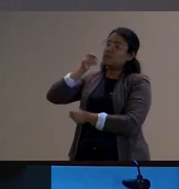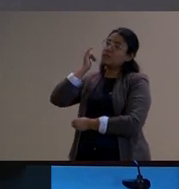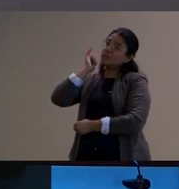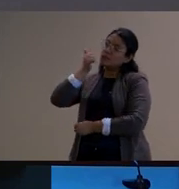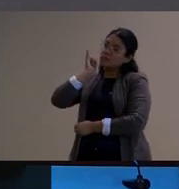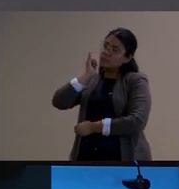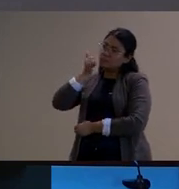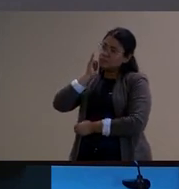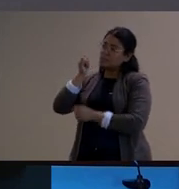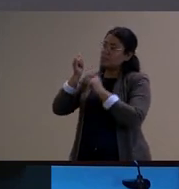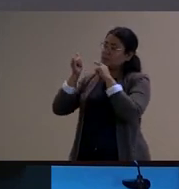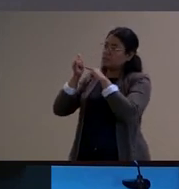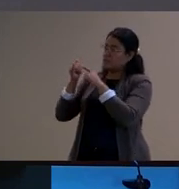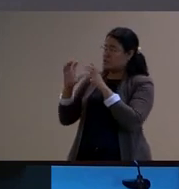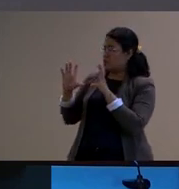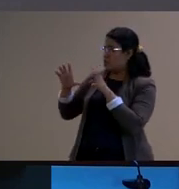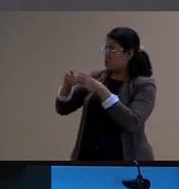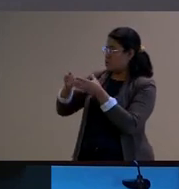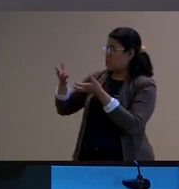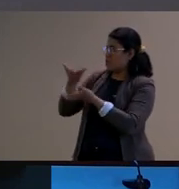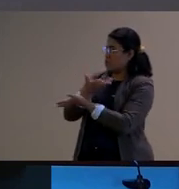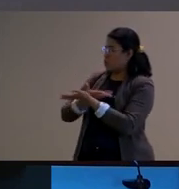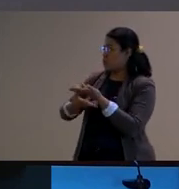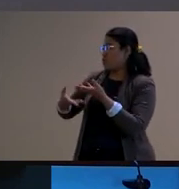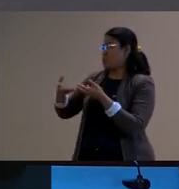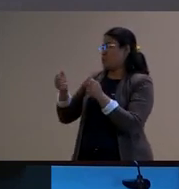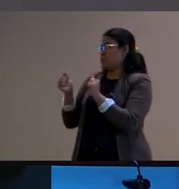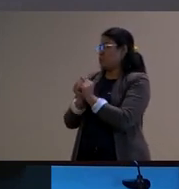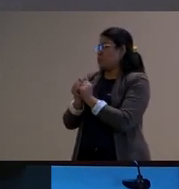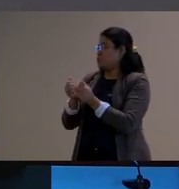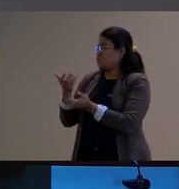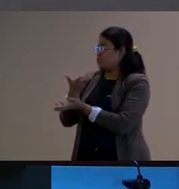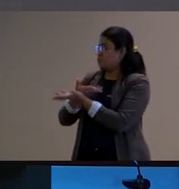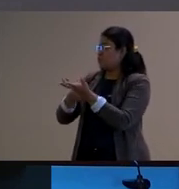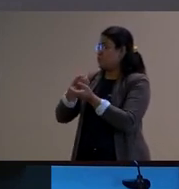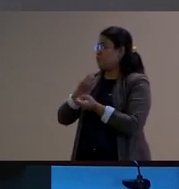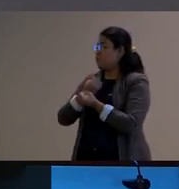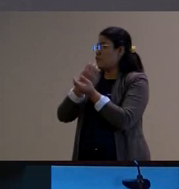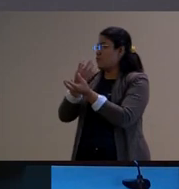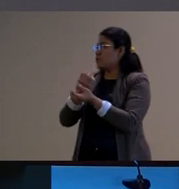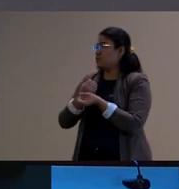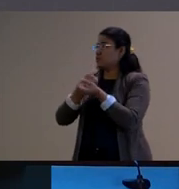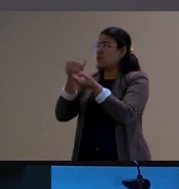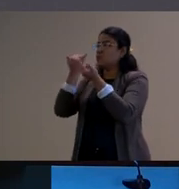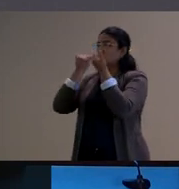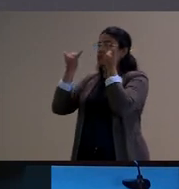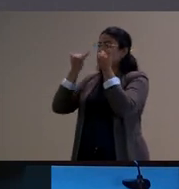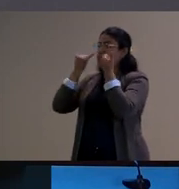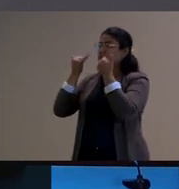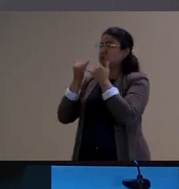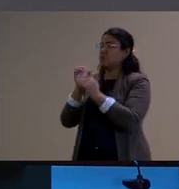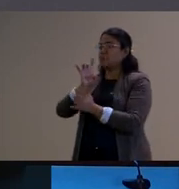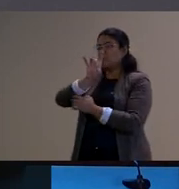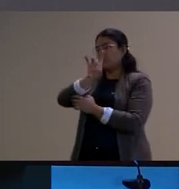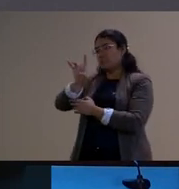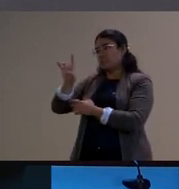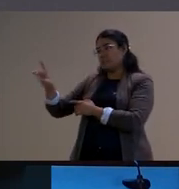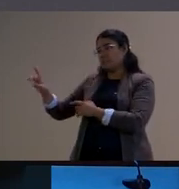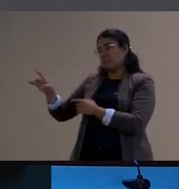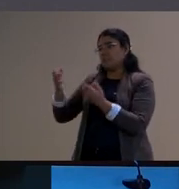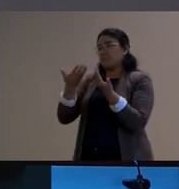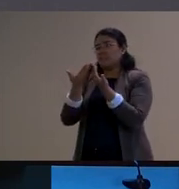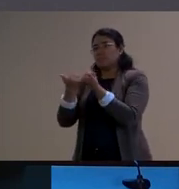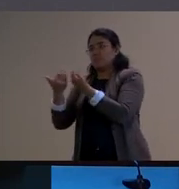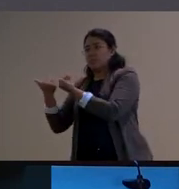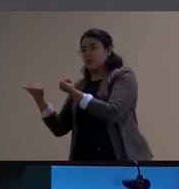dessa construção coletiva de partilha a informação é algo que você acessa individualmente então tem toda essa